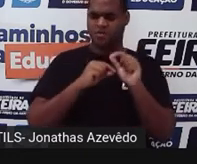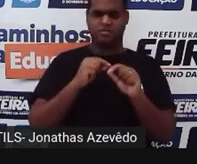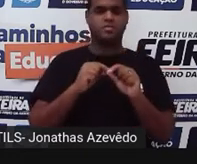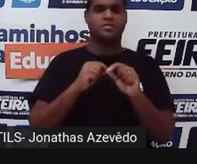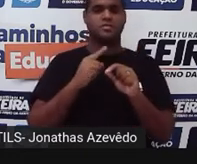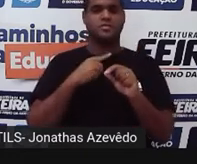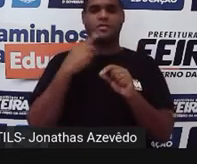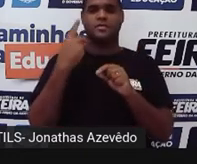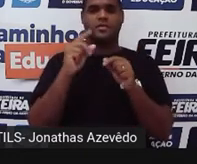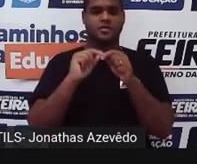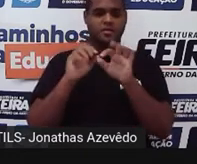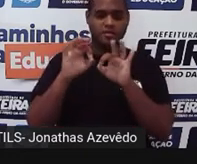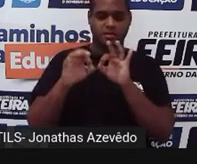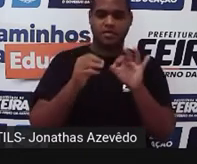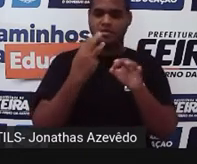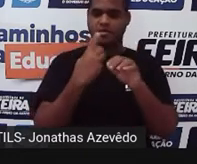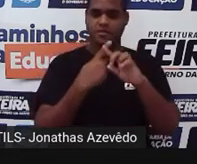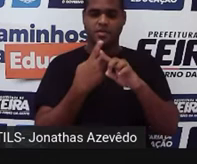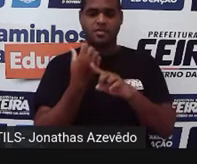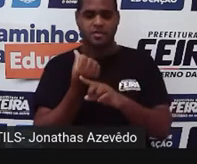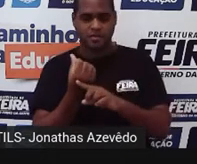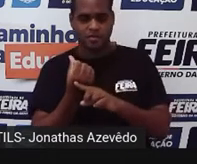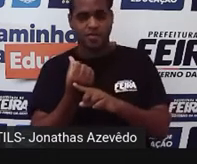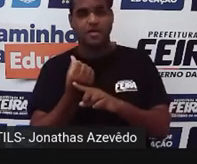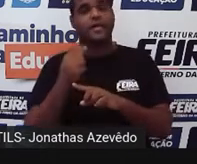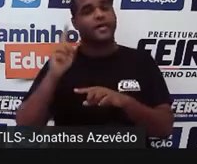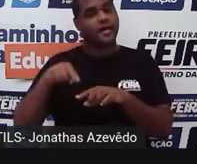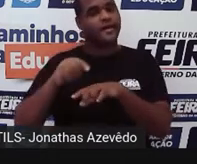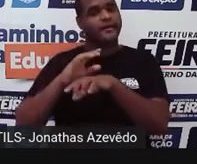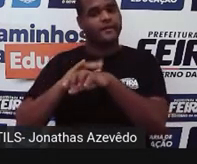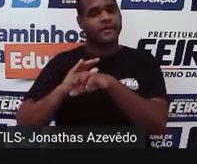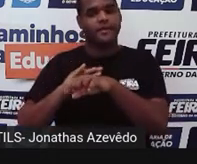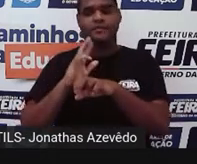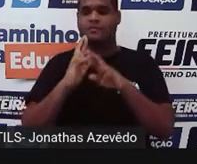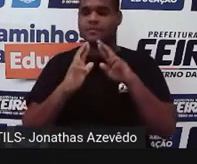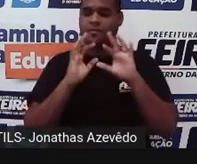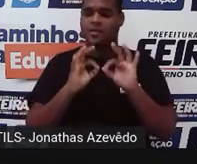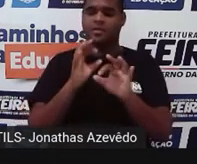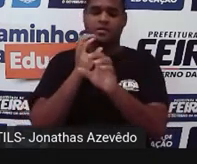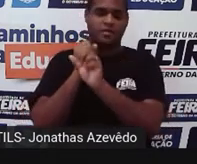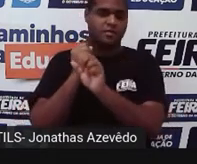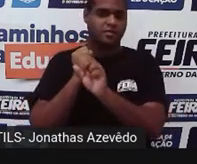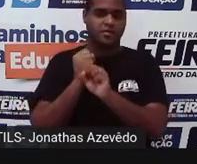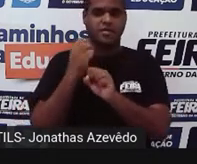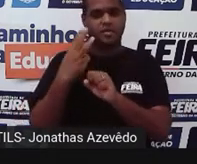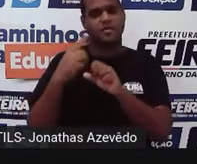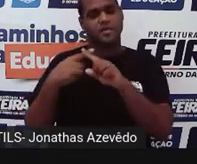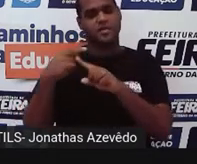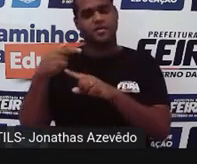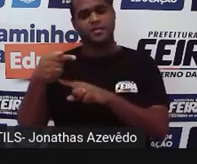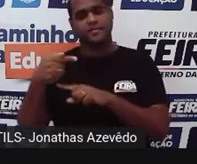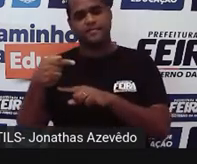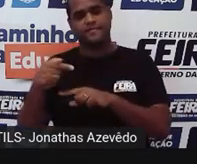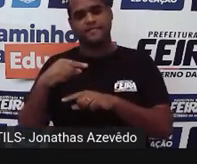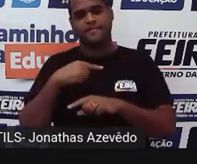3 vezes 6 o resultado vai somar com 3 vezes 7